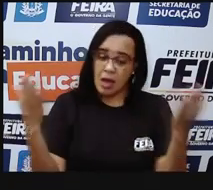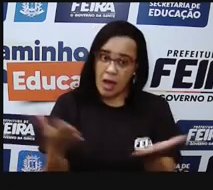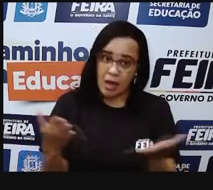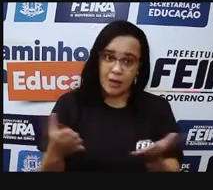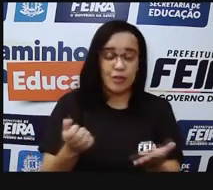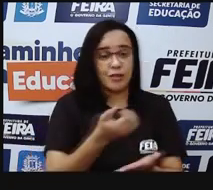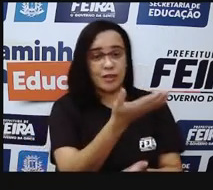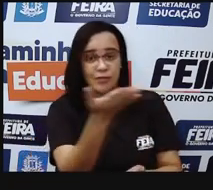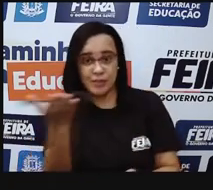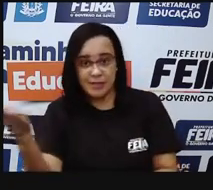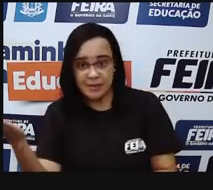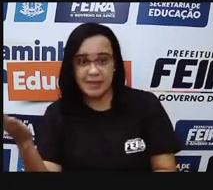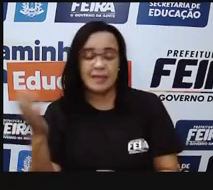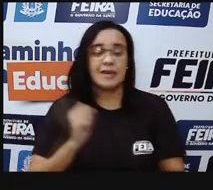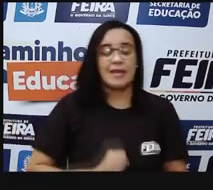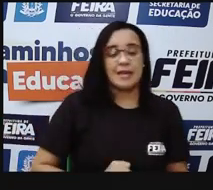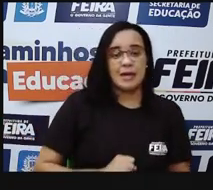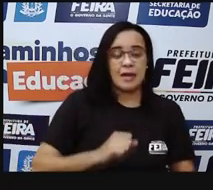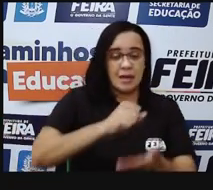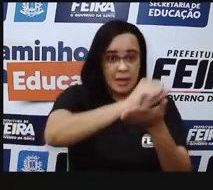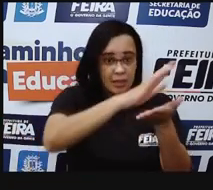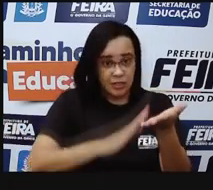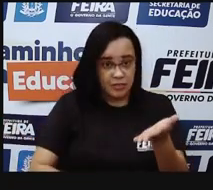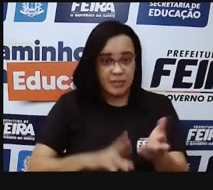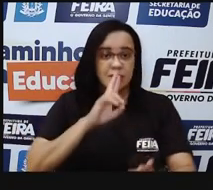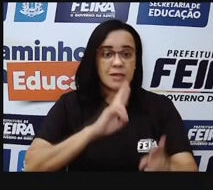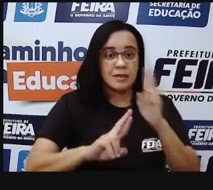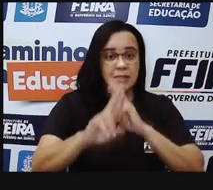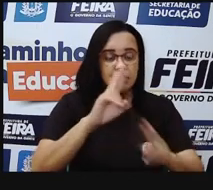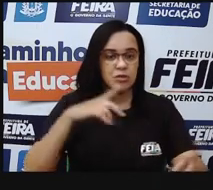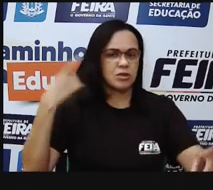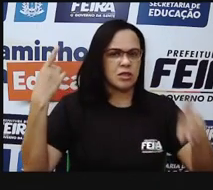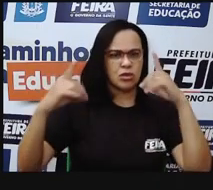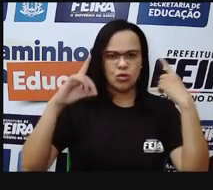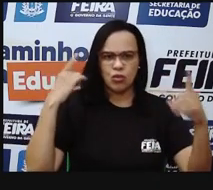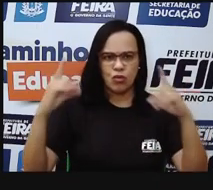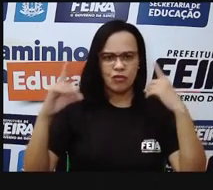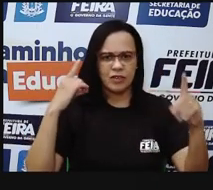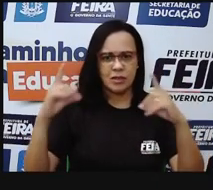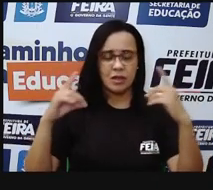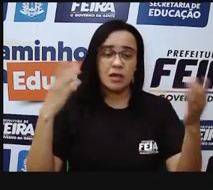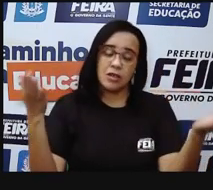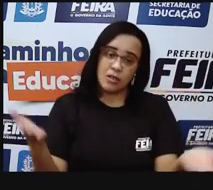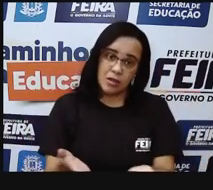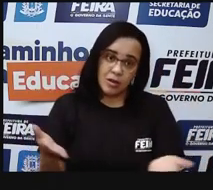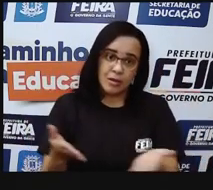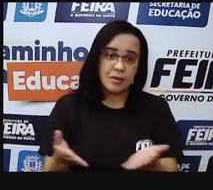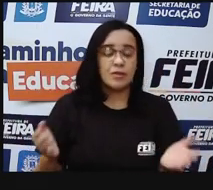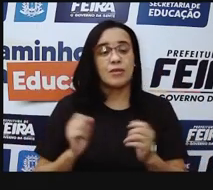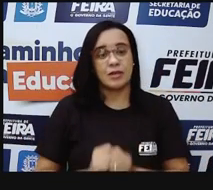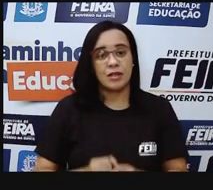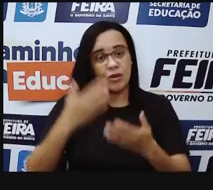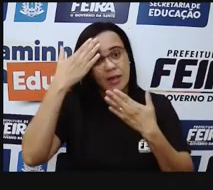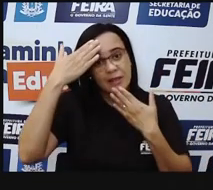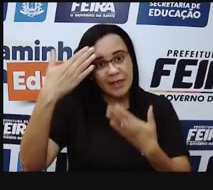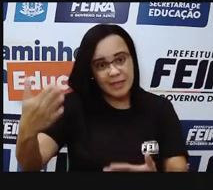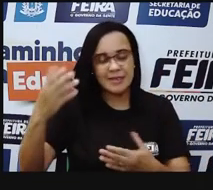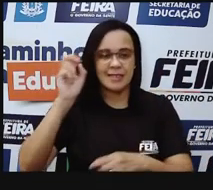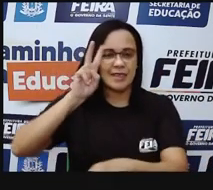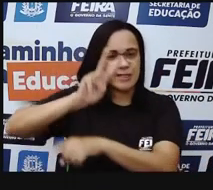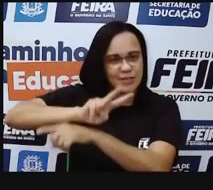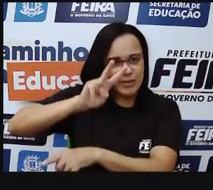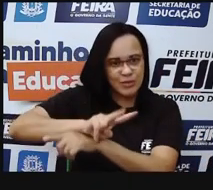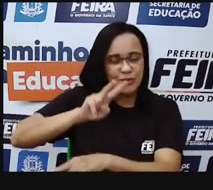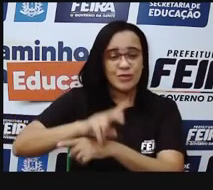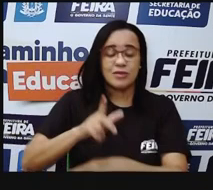informações, de fazer suas atividades, de tirar dúvidas. Eu fico aqui, agradeço, peço que se curtem,